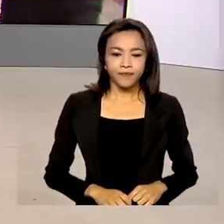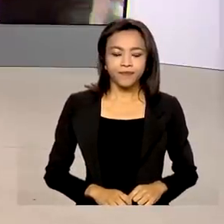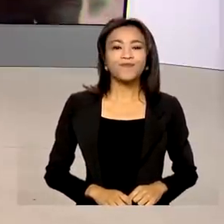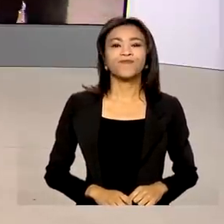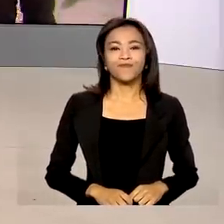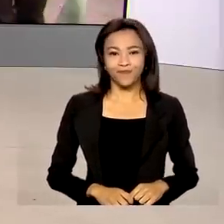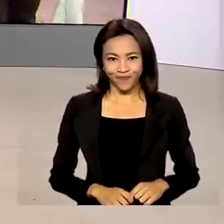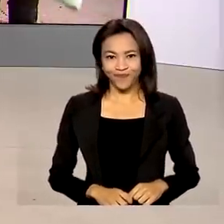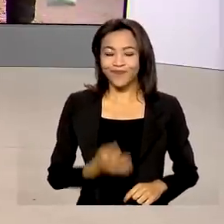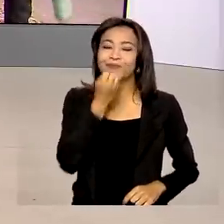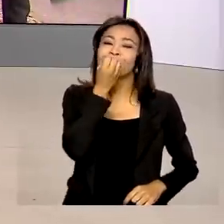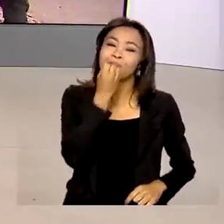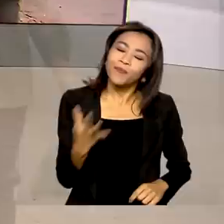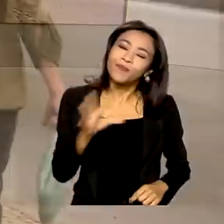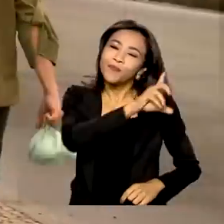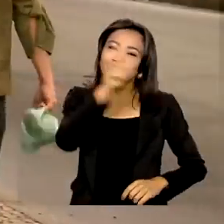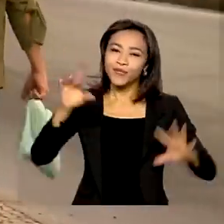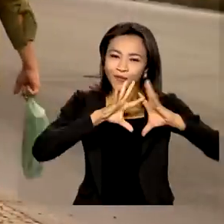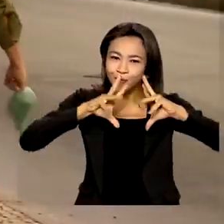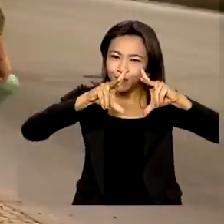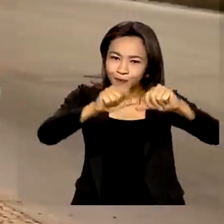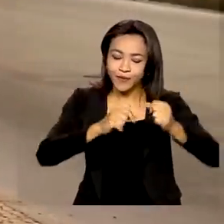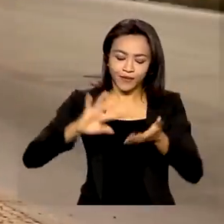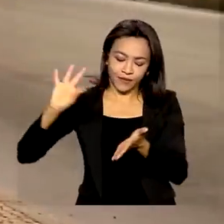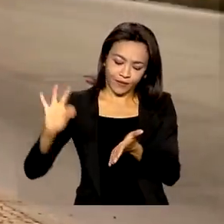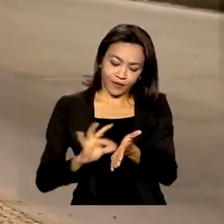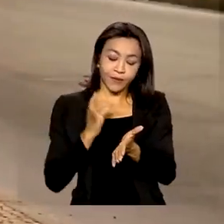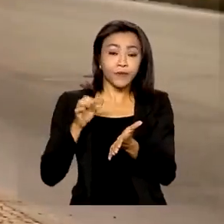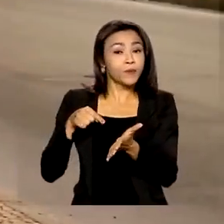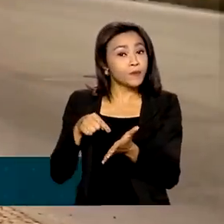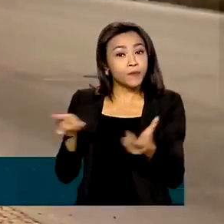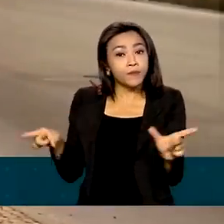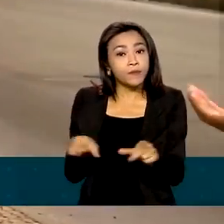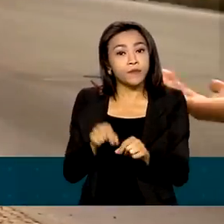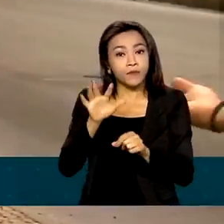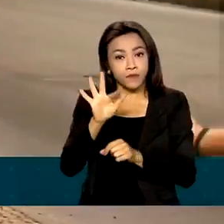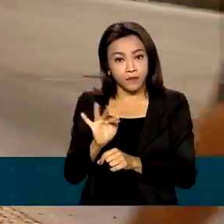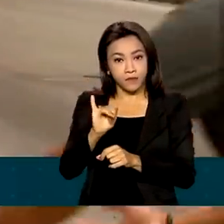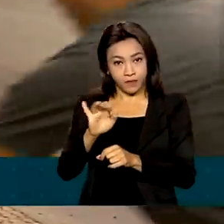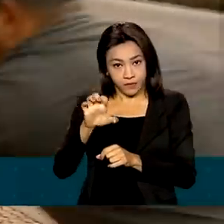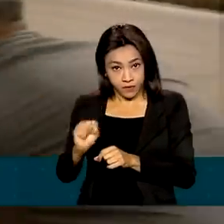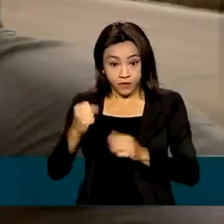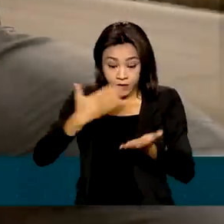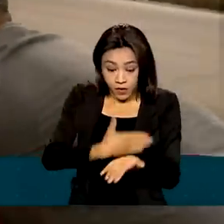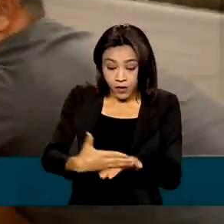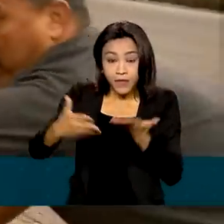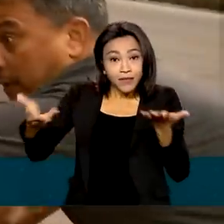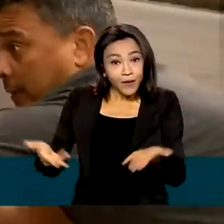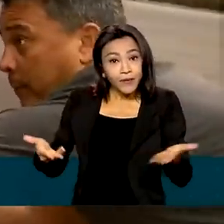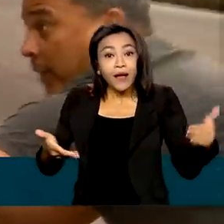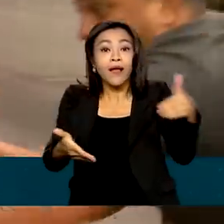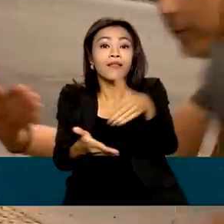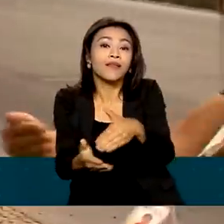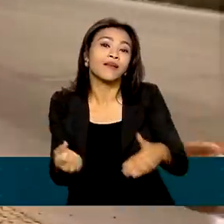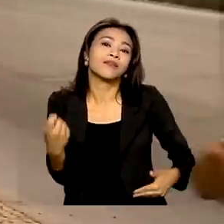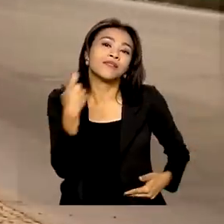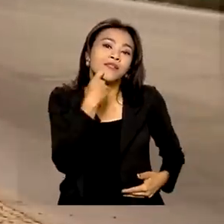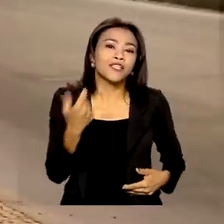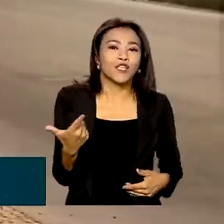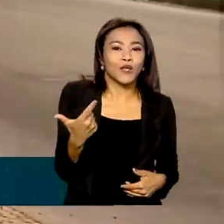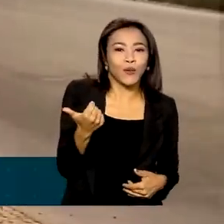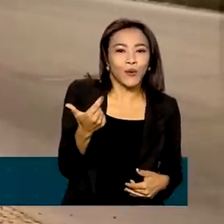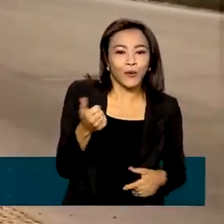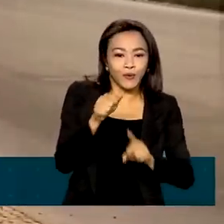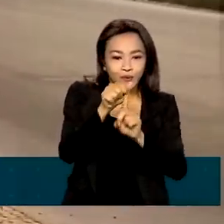Bom dia, Renata. Bom dia a todos. As inscrições do FIES começam hoje e vão até sexta-feira, dia 12 de agosto.